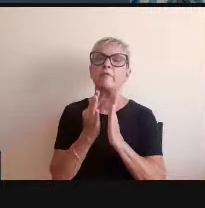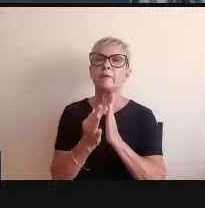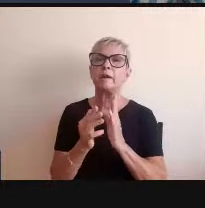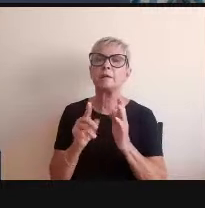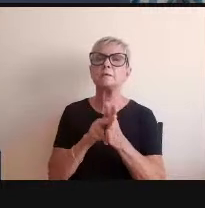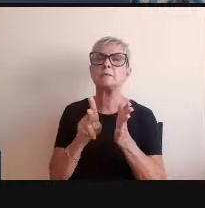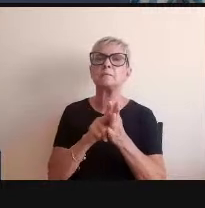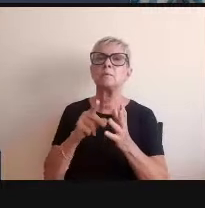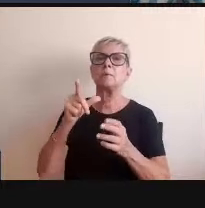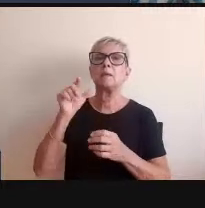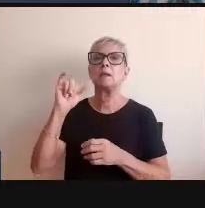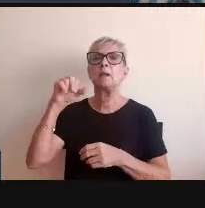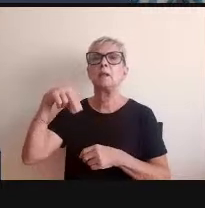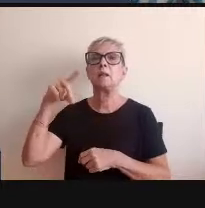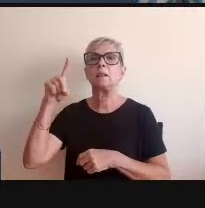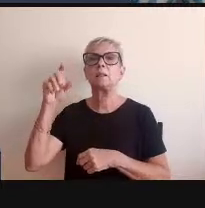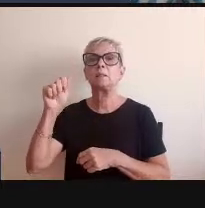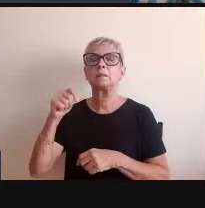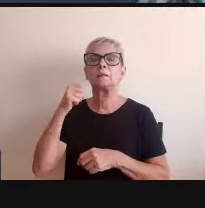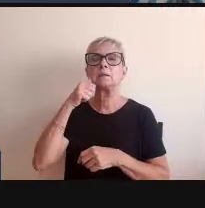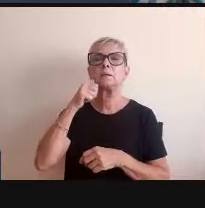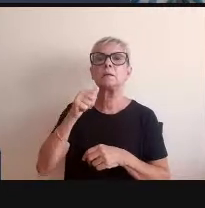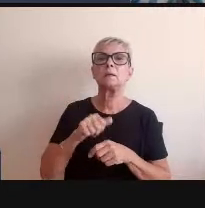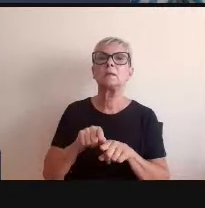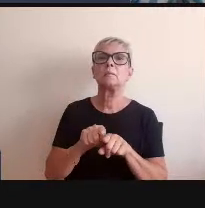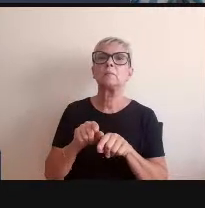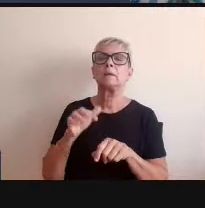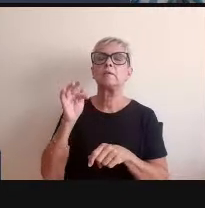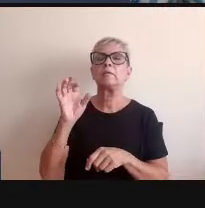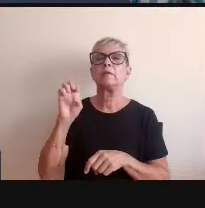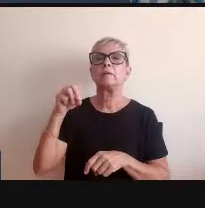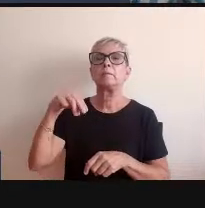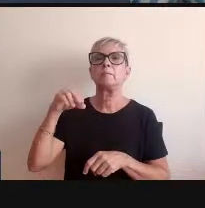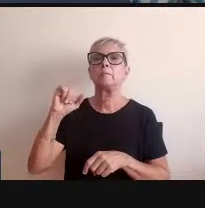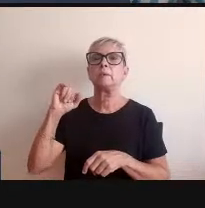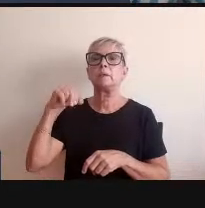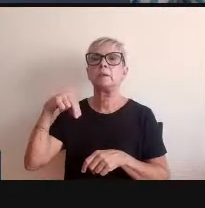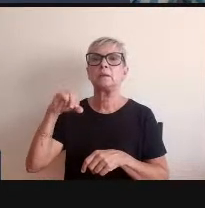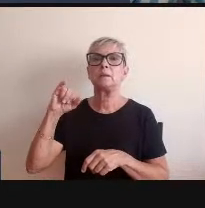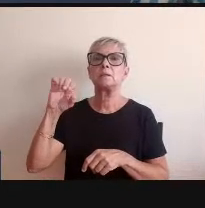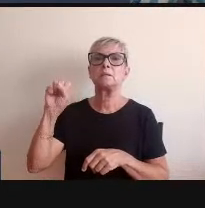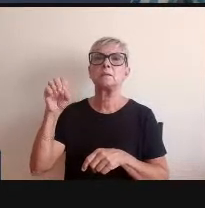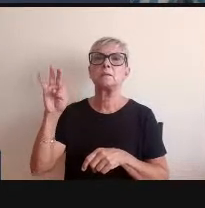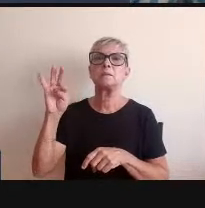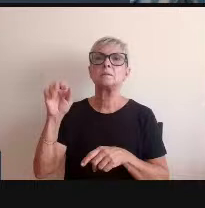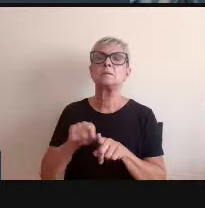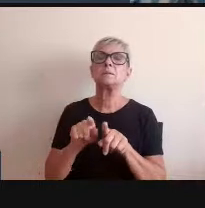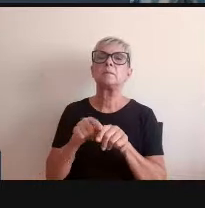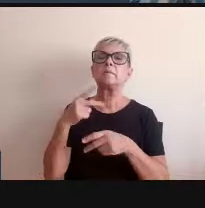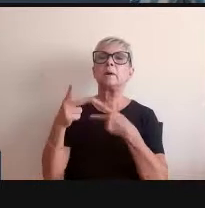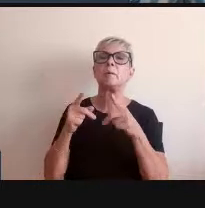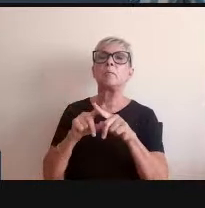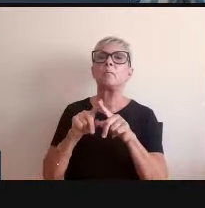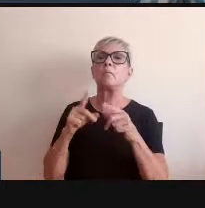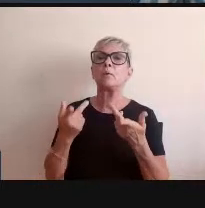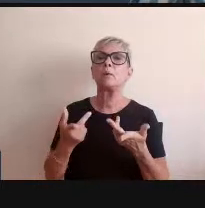uma feminista da segunda geração e a Linda fala por que não houve